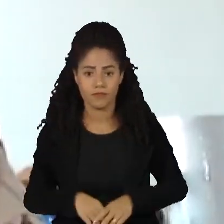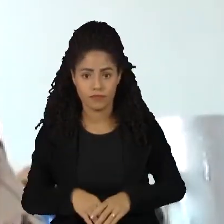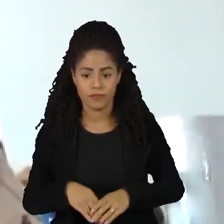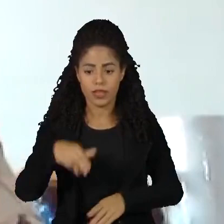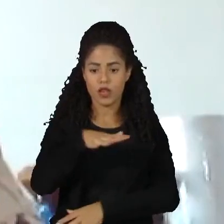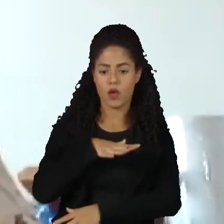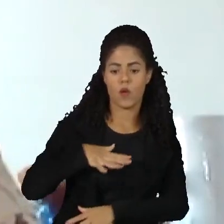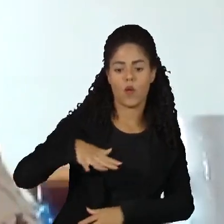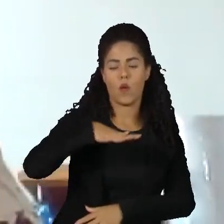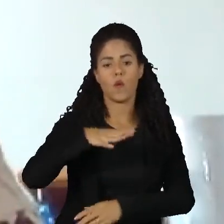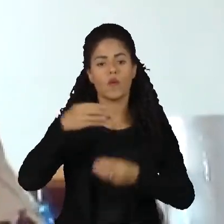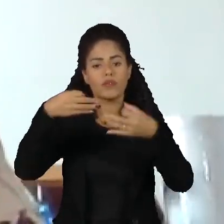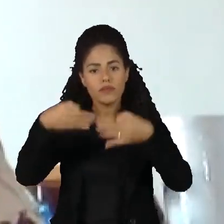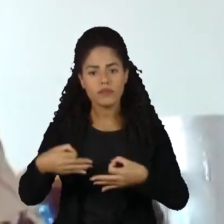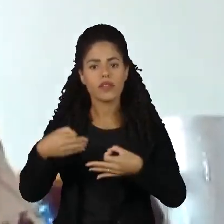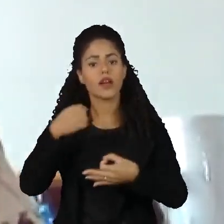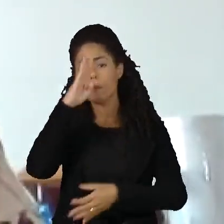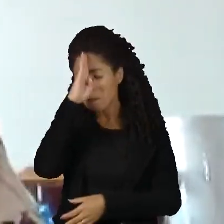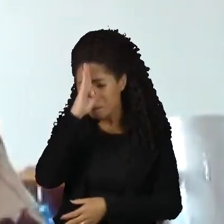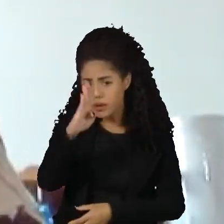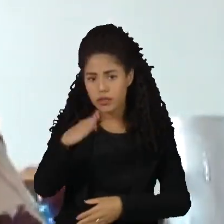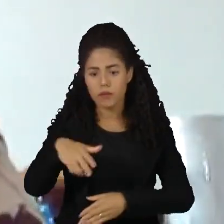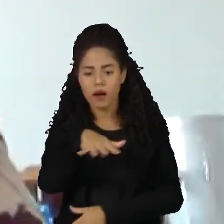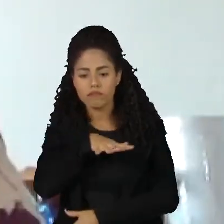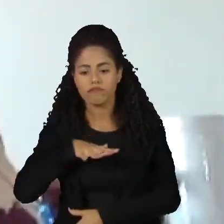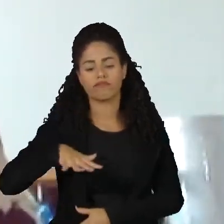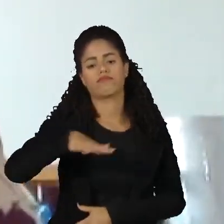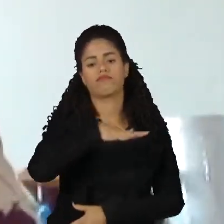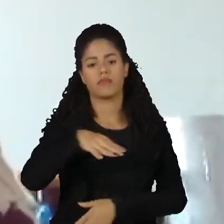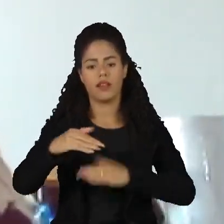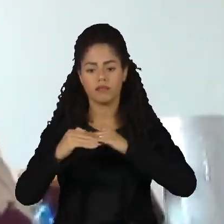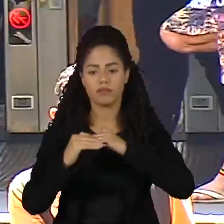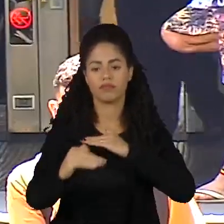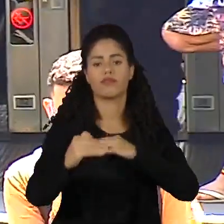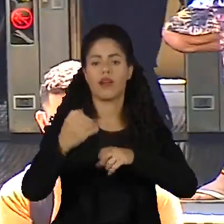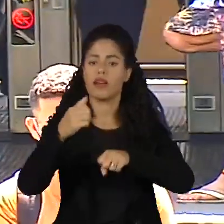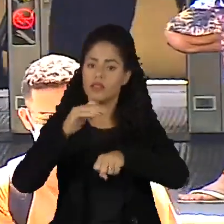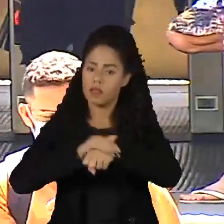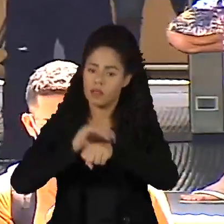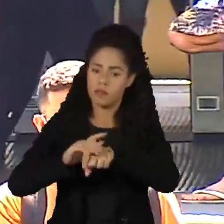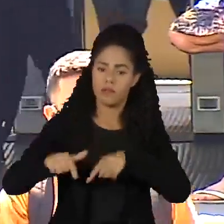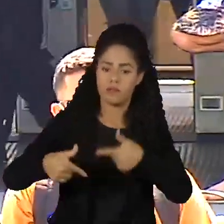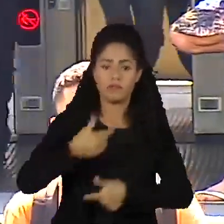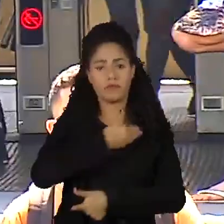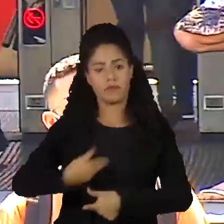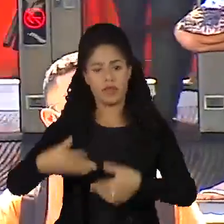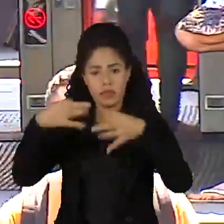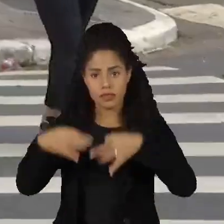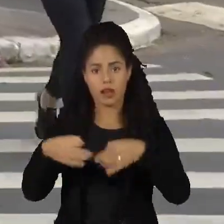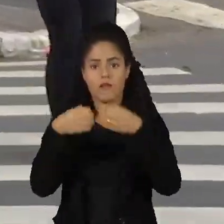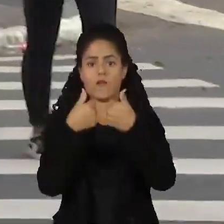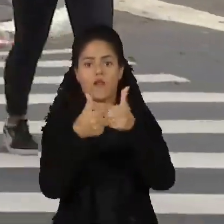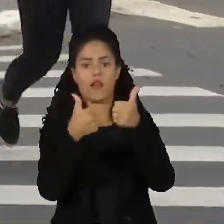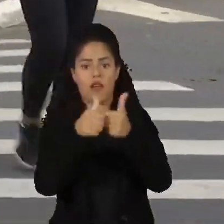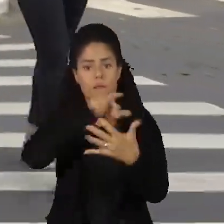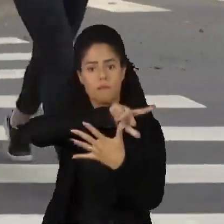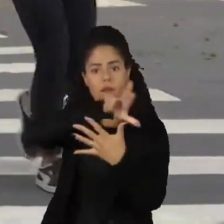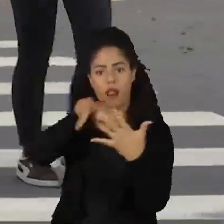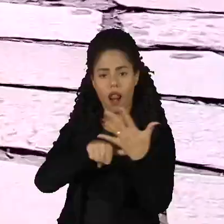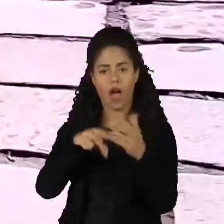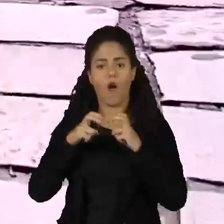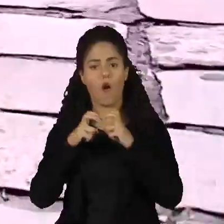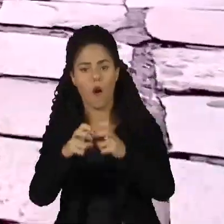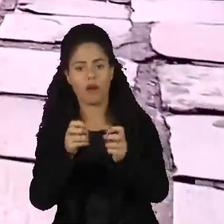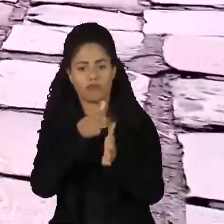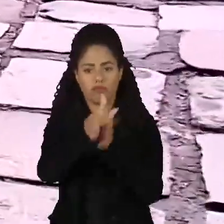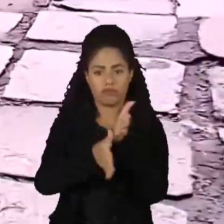principal alvo, deveria ser o principal alvo das políticas públicas aliada ao transporte público. O espaço público são